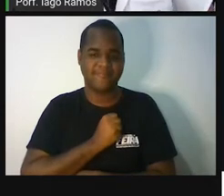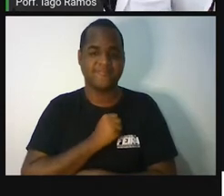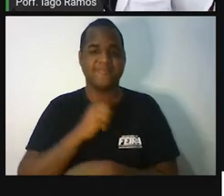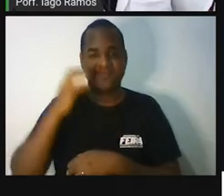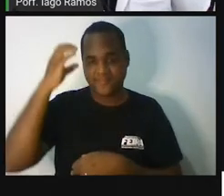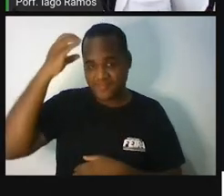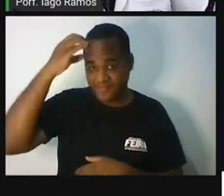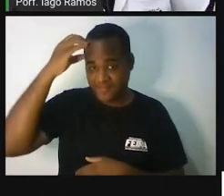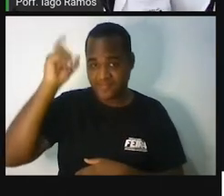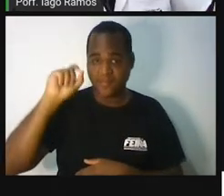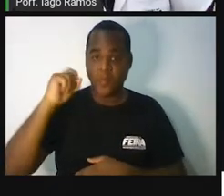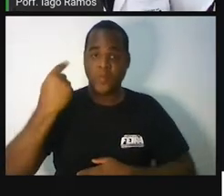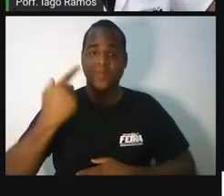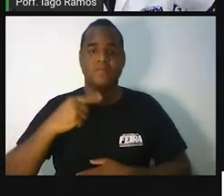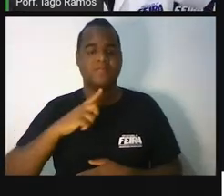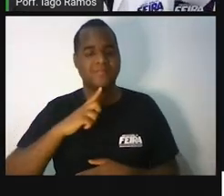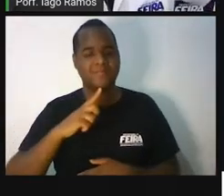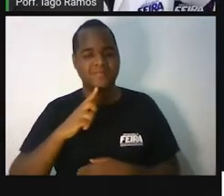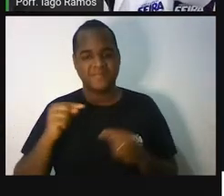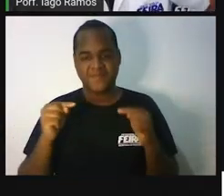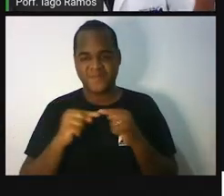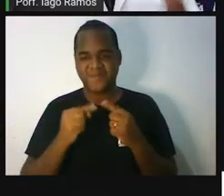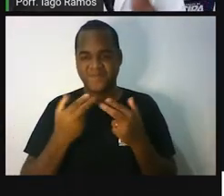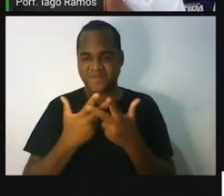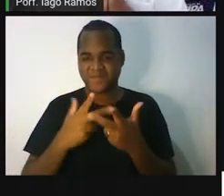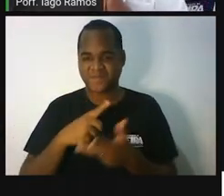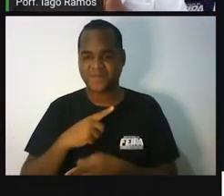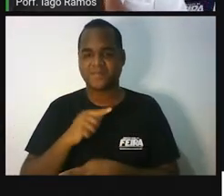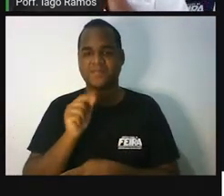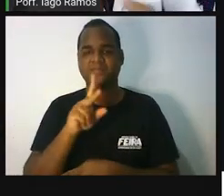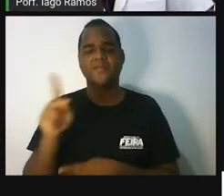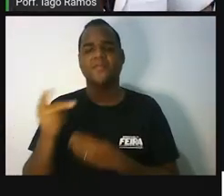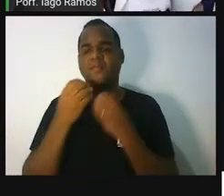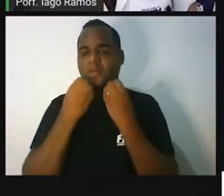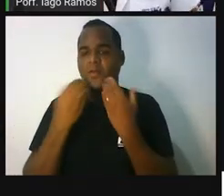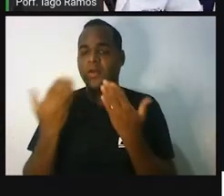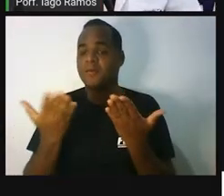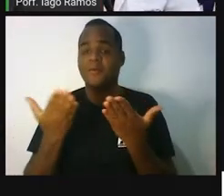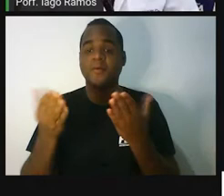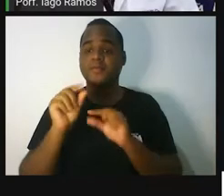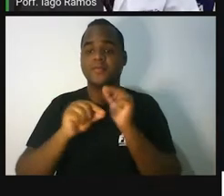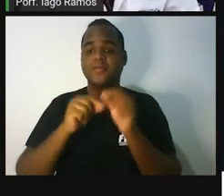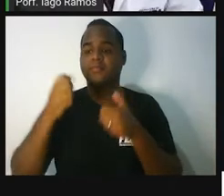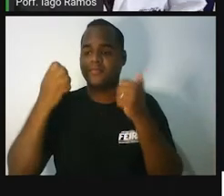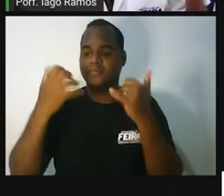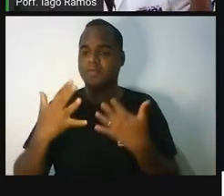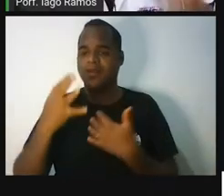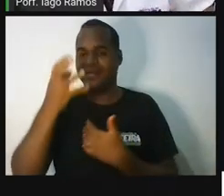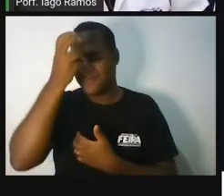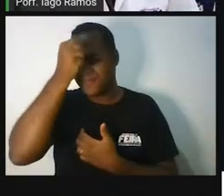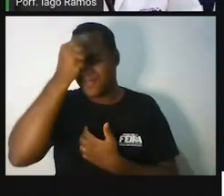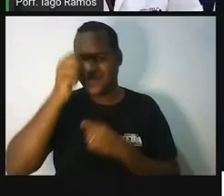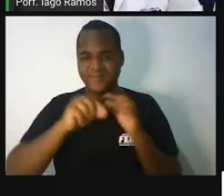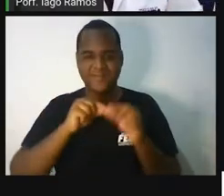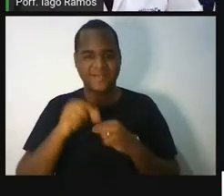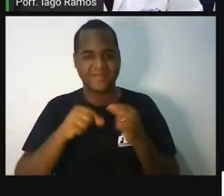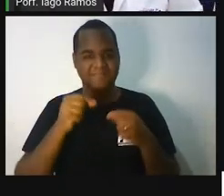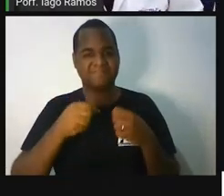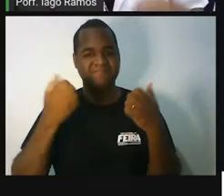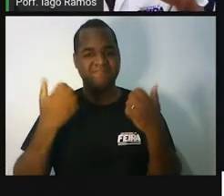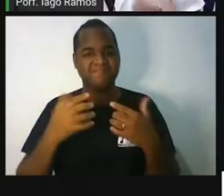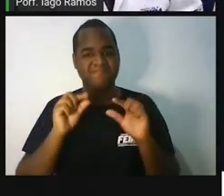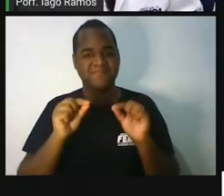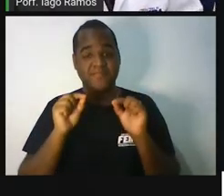princesa do sertão. Tá bom? Professor, massa, o a gente vai aprender nessa aula? Olha só, essa aula,